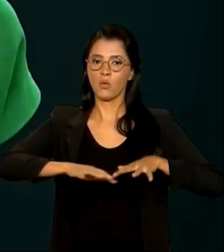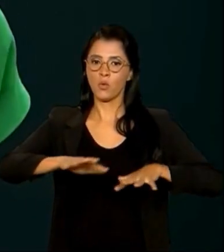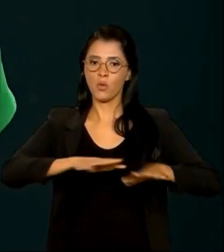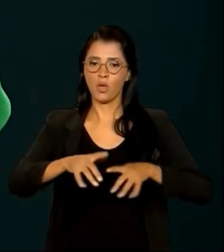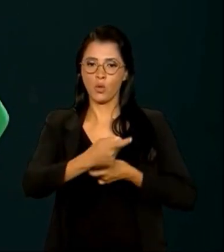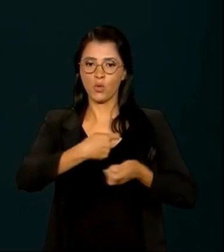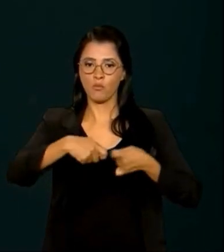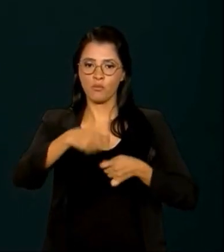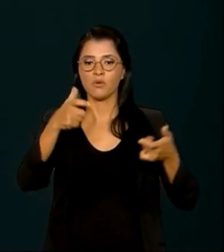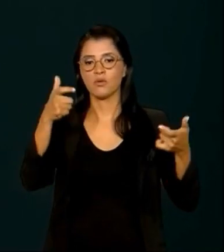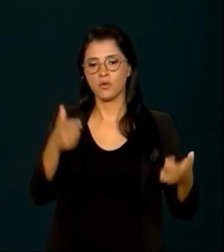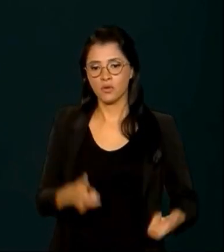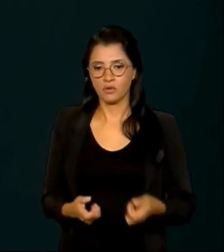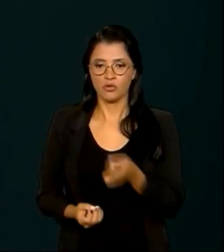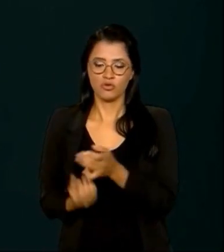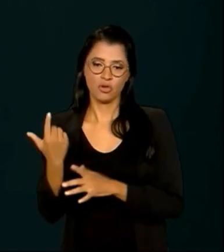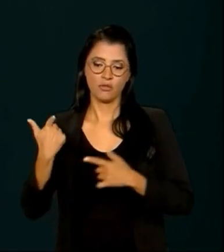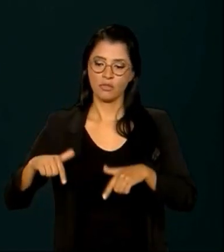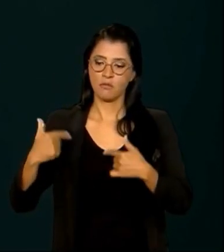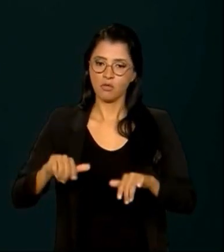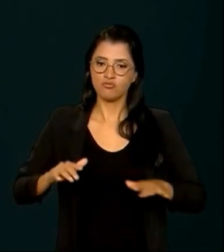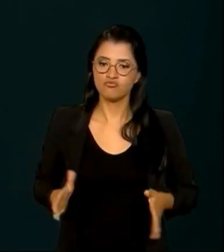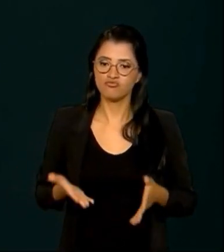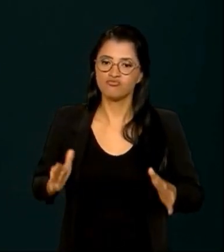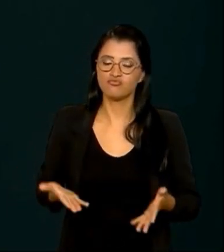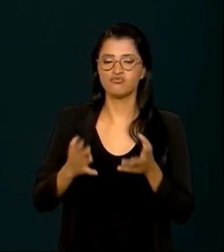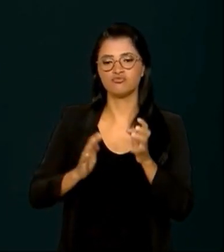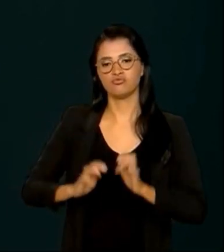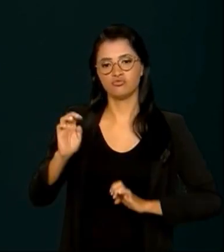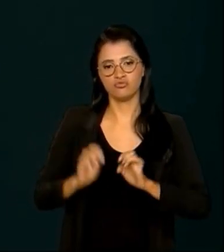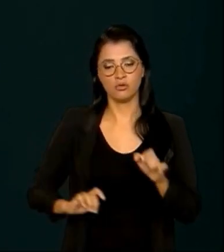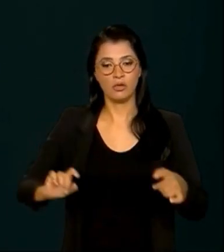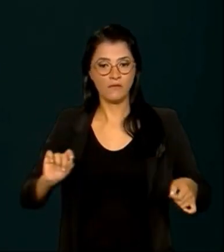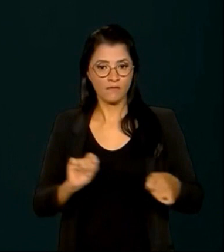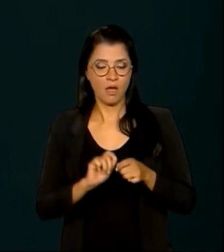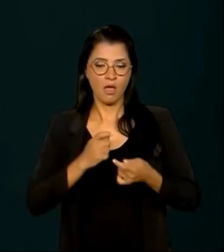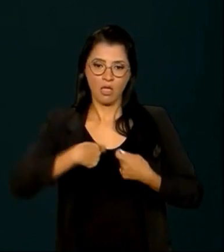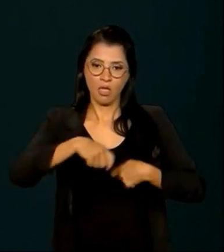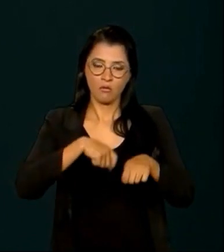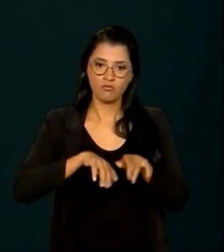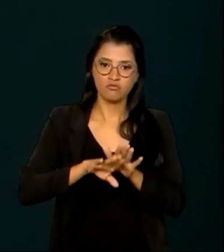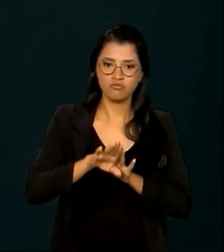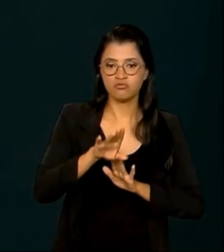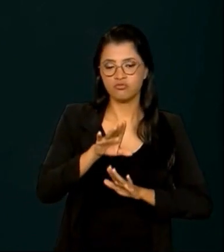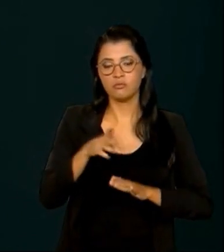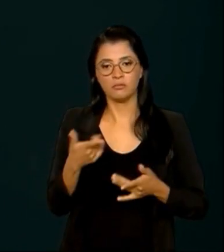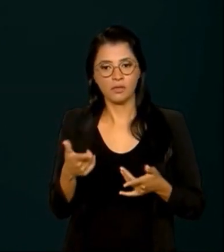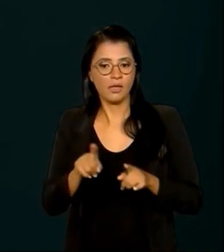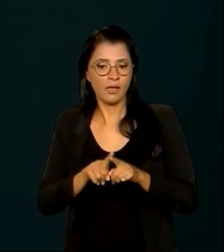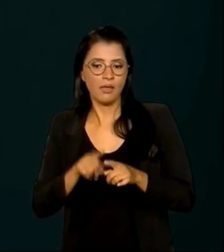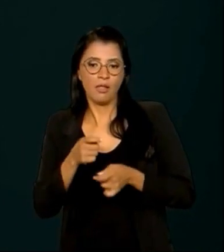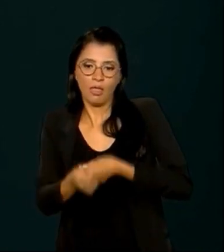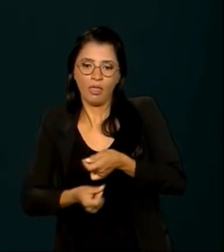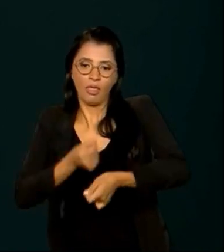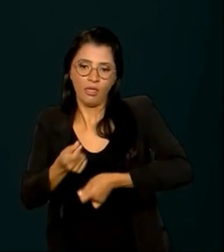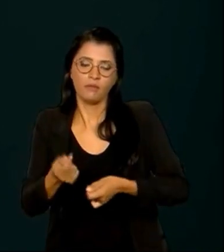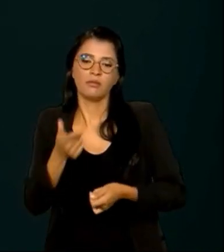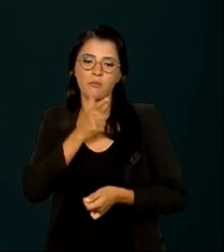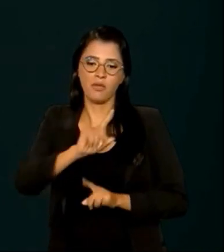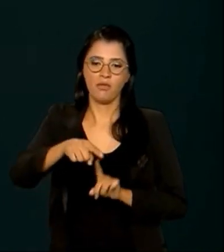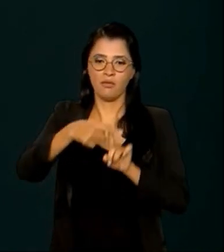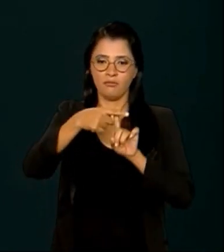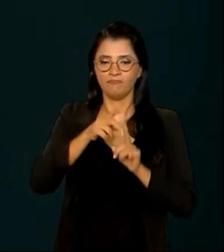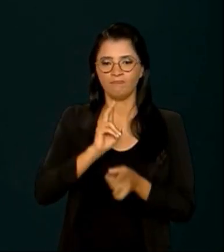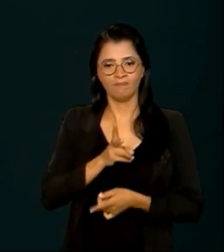local. Já em vez, impulsiona a indústria, faz a economia se alertar e ao mesmo tempo que traz a benefícios